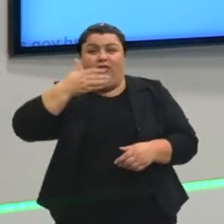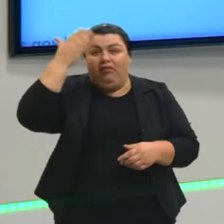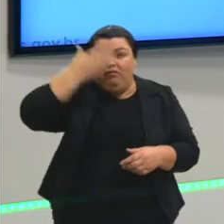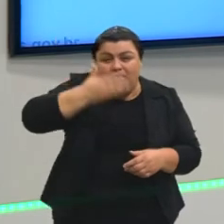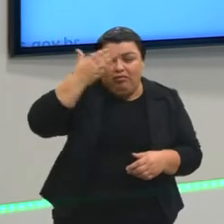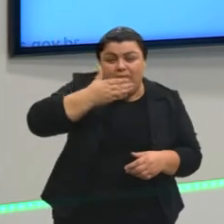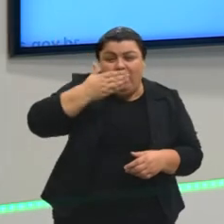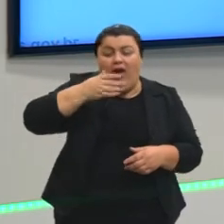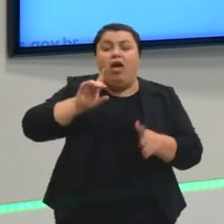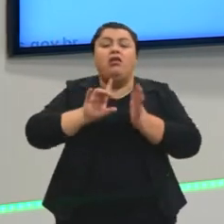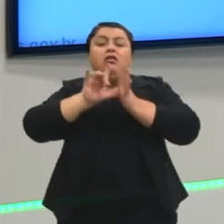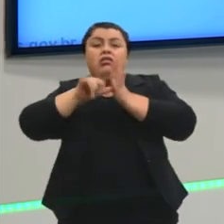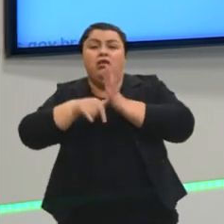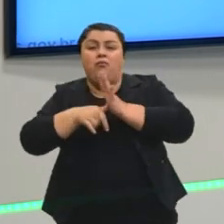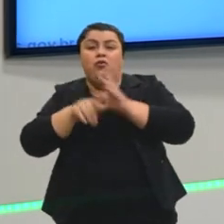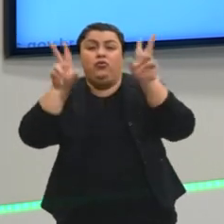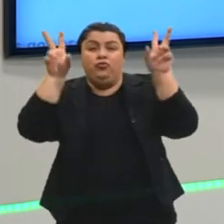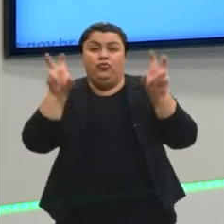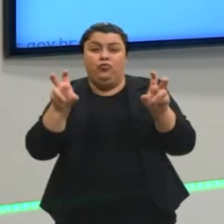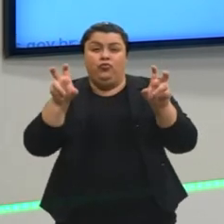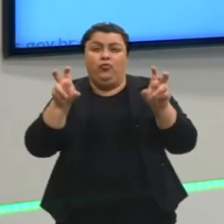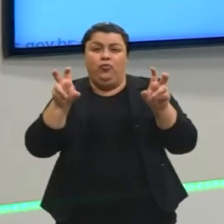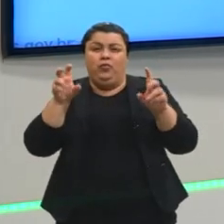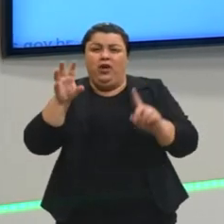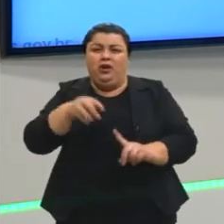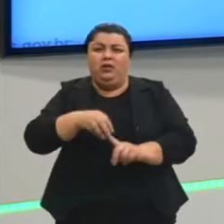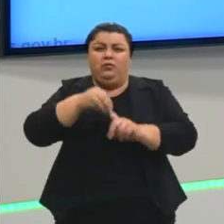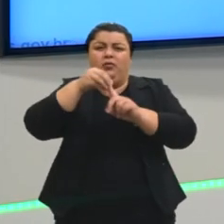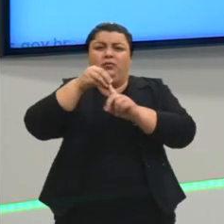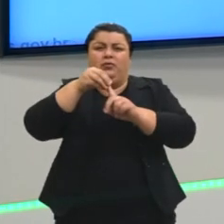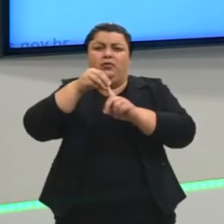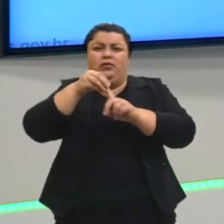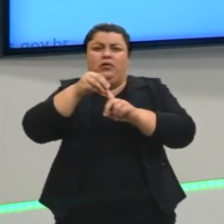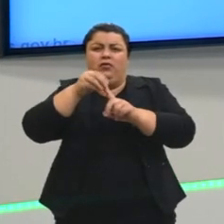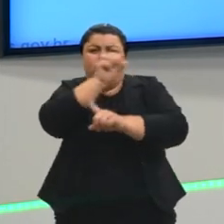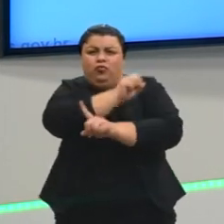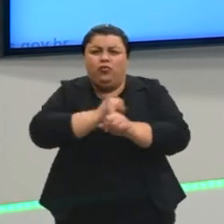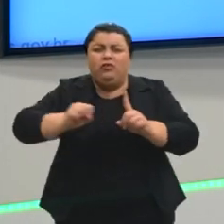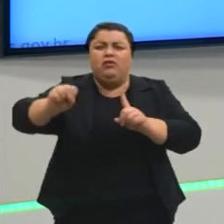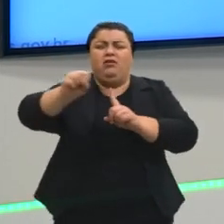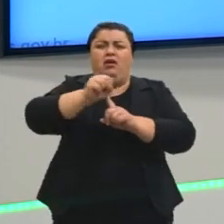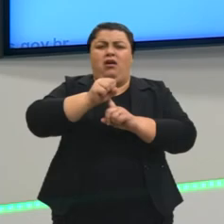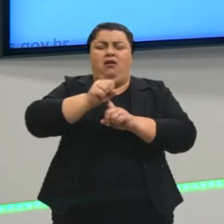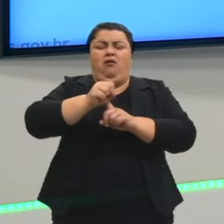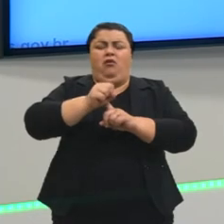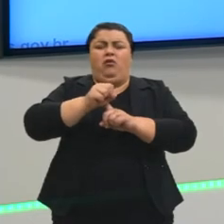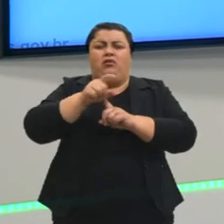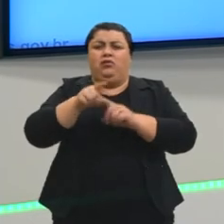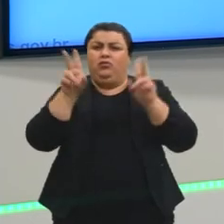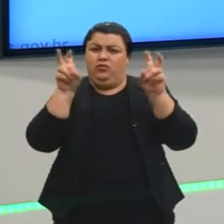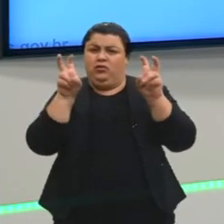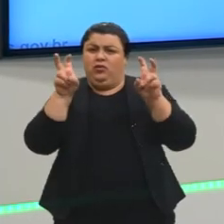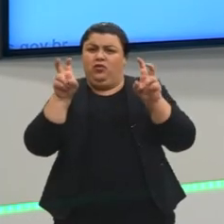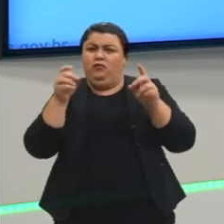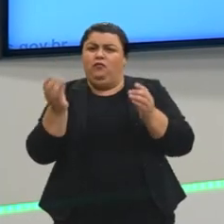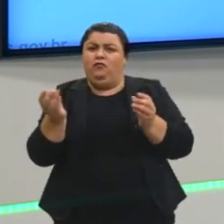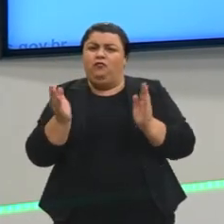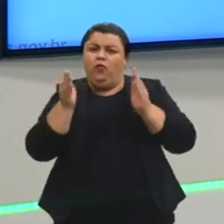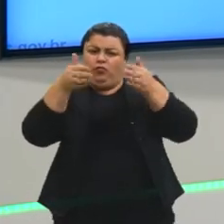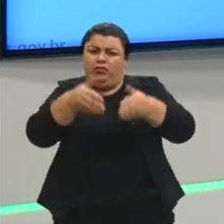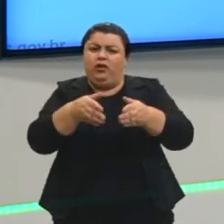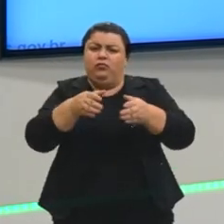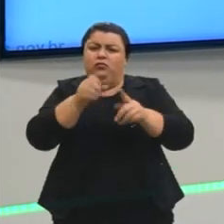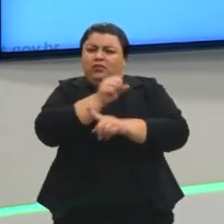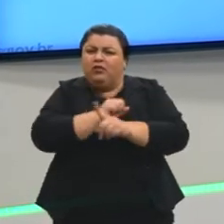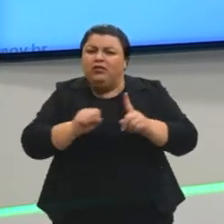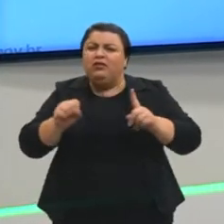invisibilidade e depois um tema de relevância social, galera. Então, são sempre temas de relevância social. Como eu disse para